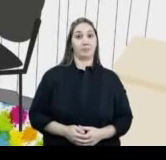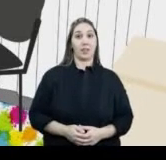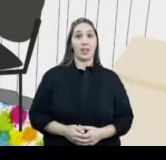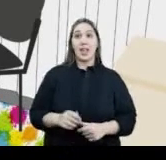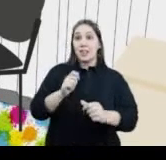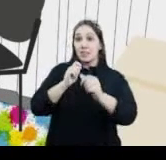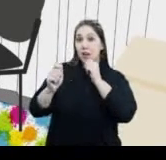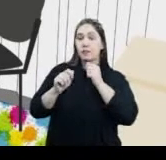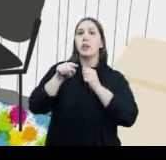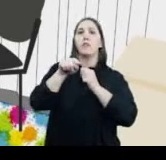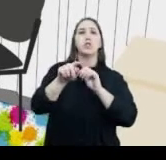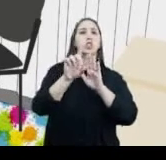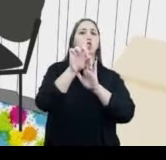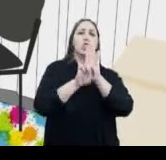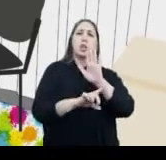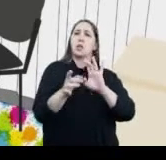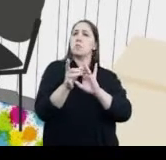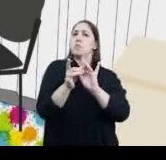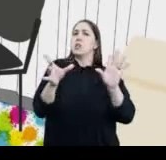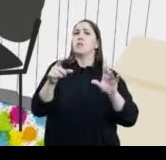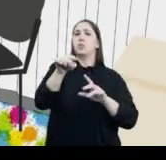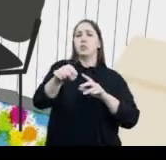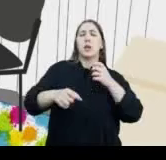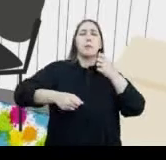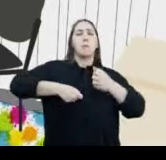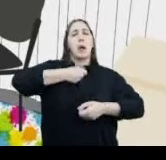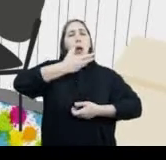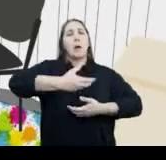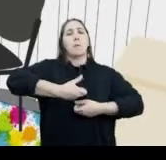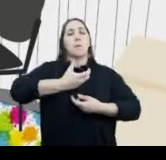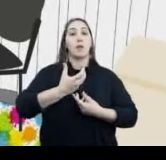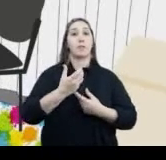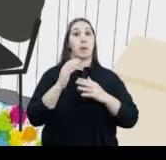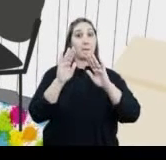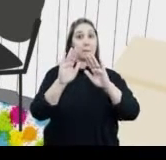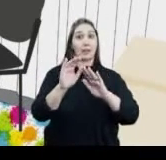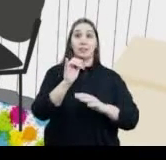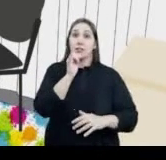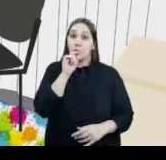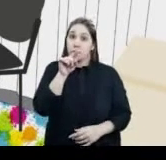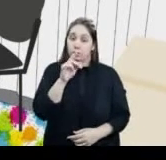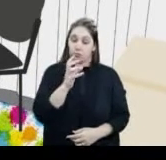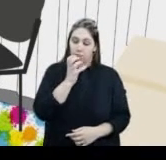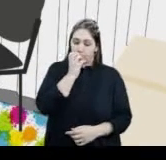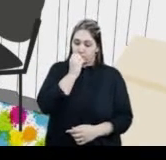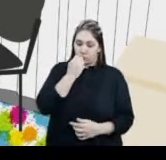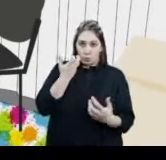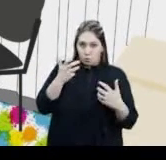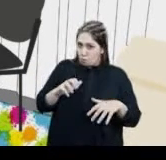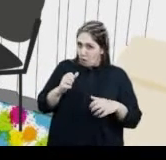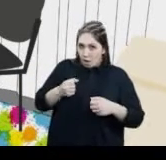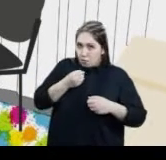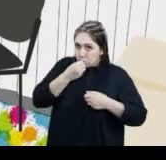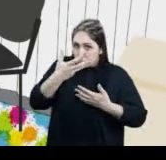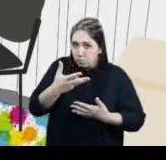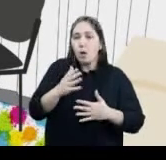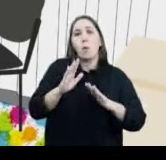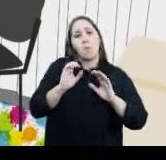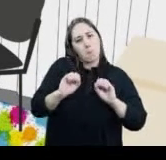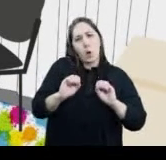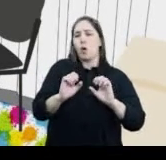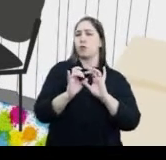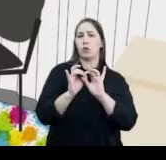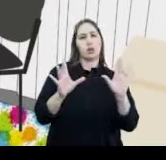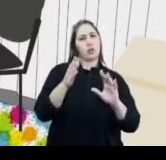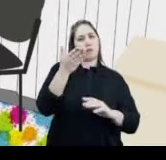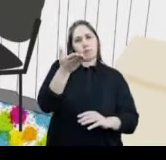direito de falar sobre o que viu ou viveu A pessoa entrevistadora respeita quando a criança precisa ficar em silêncio Ou falar só o que conseguir